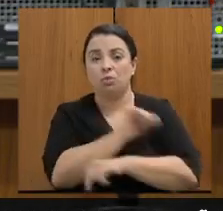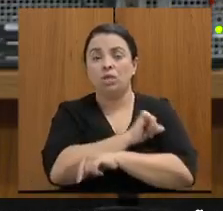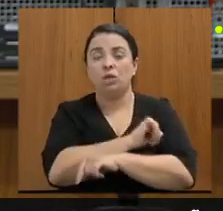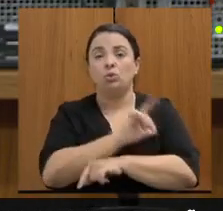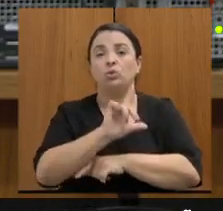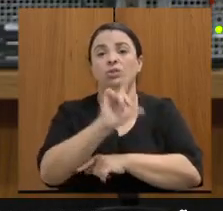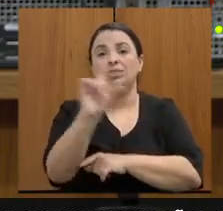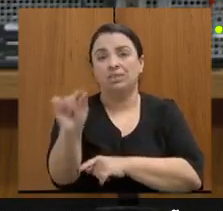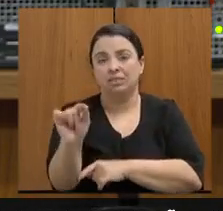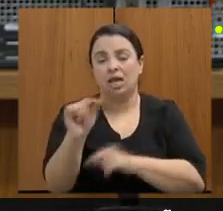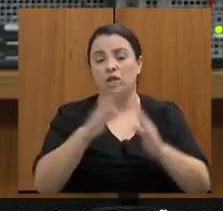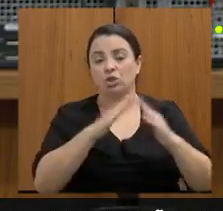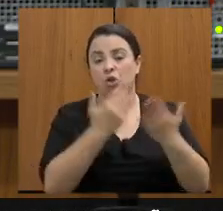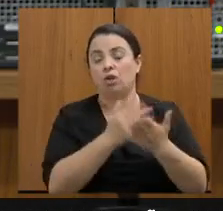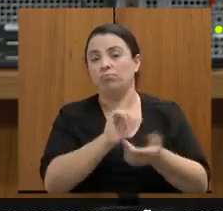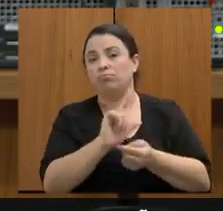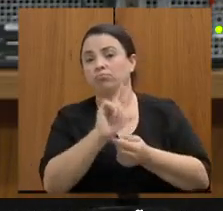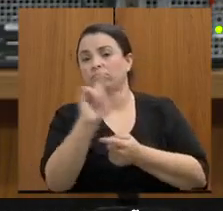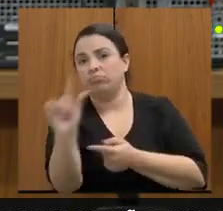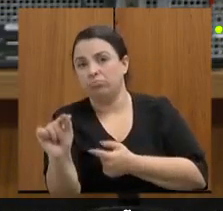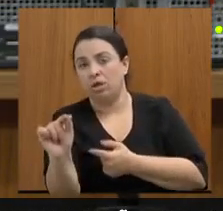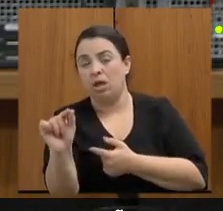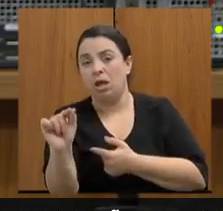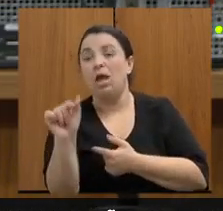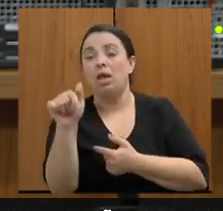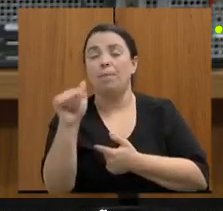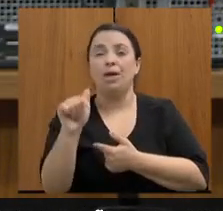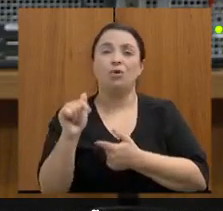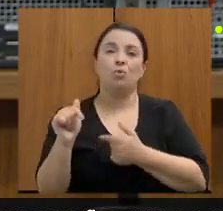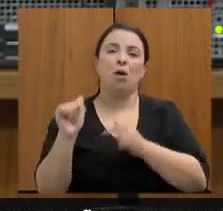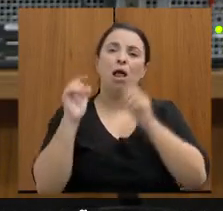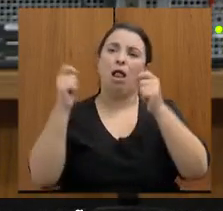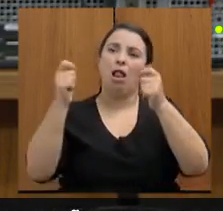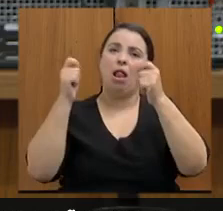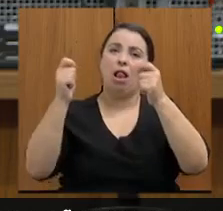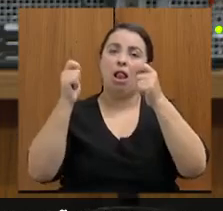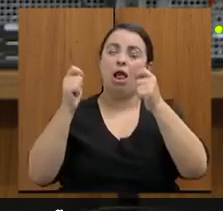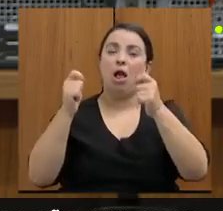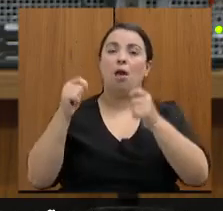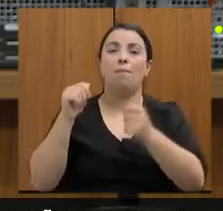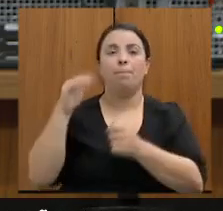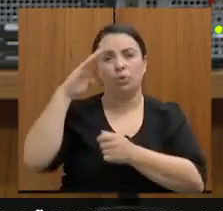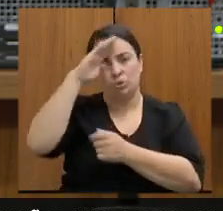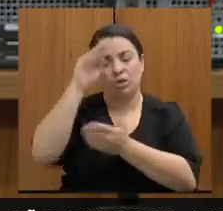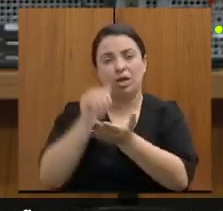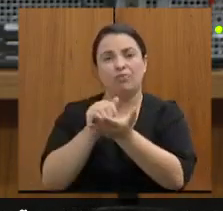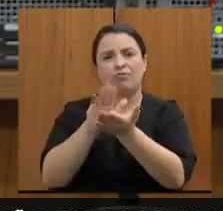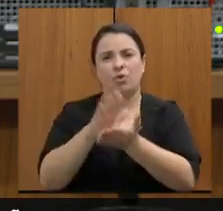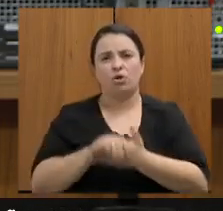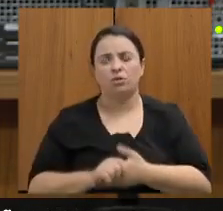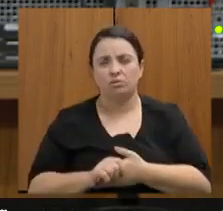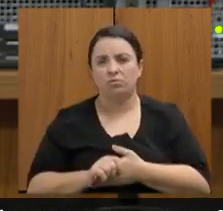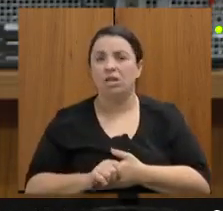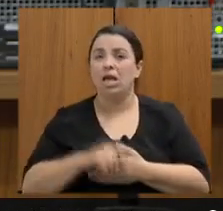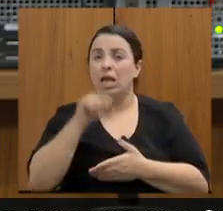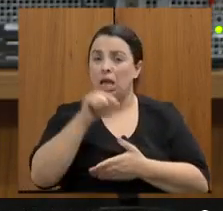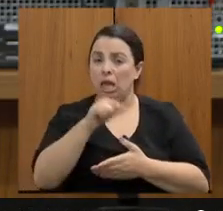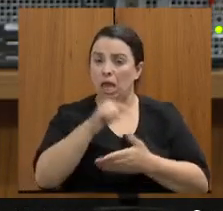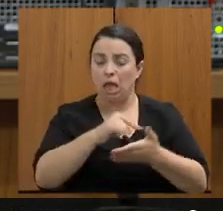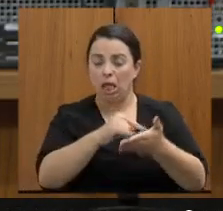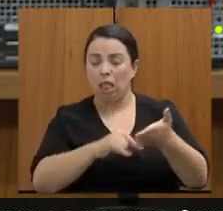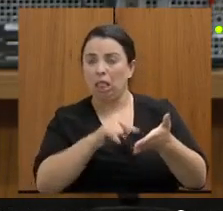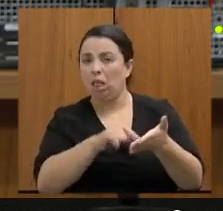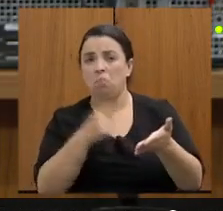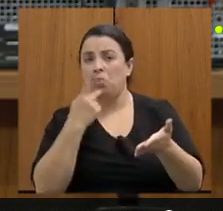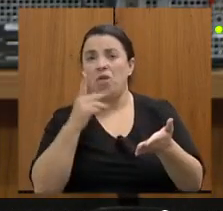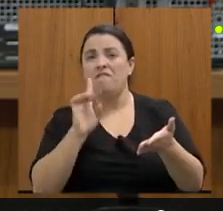segundo a denúncia para o ato fora Bolsonaro embora não estivesse discriminado no referido termo para qual